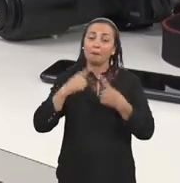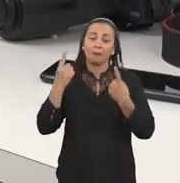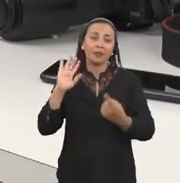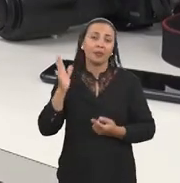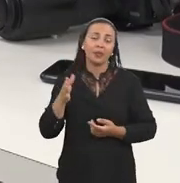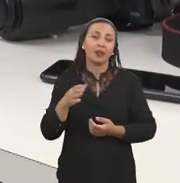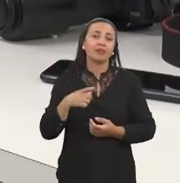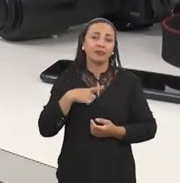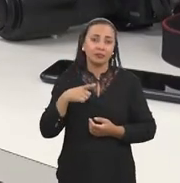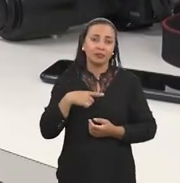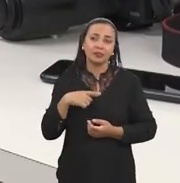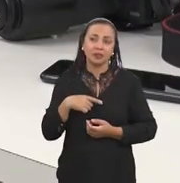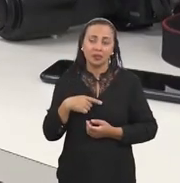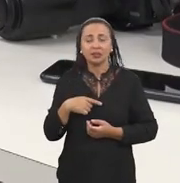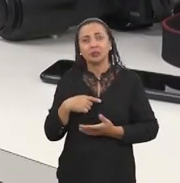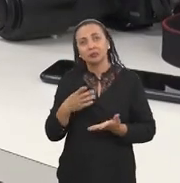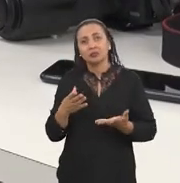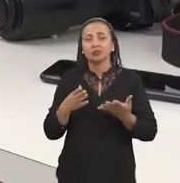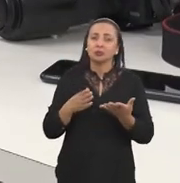normalmente ele já carrega